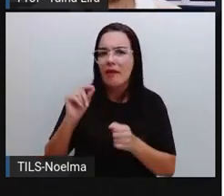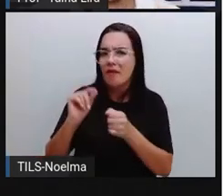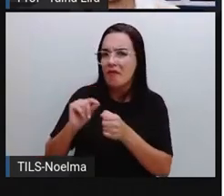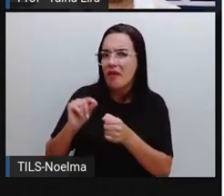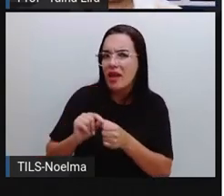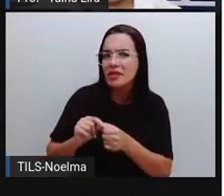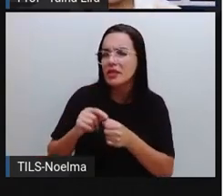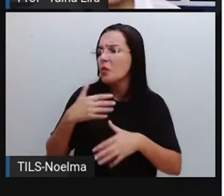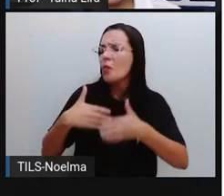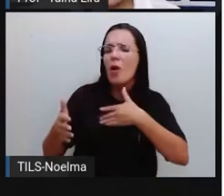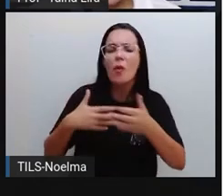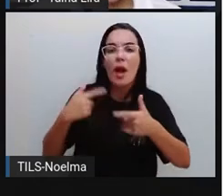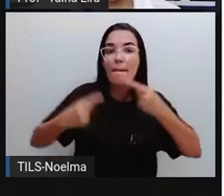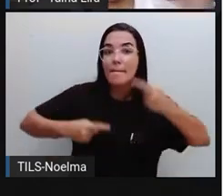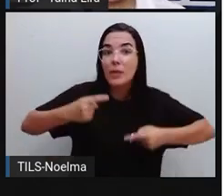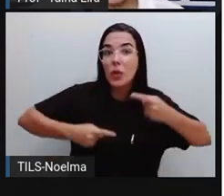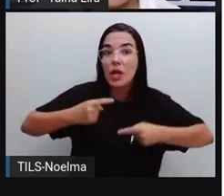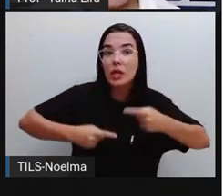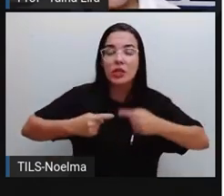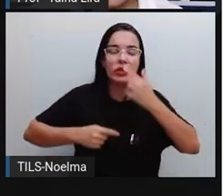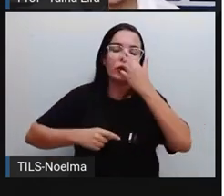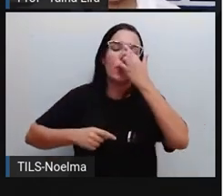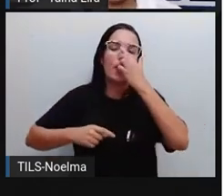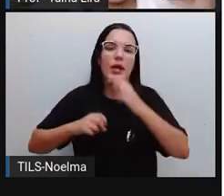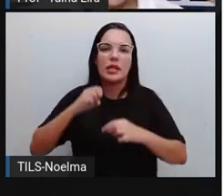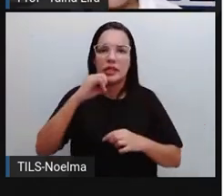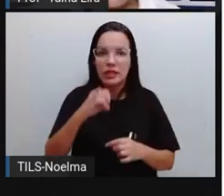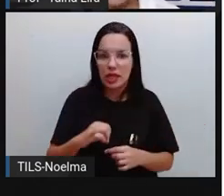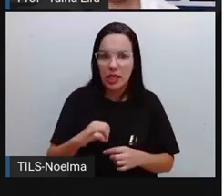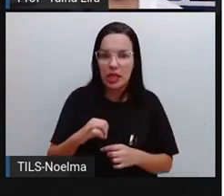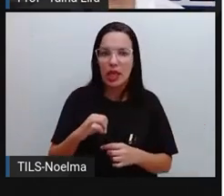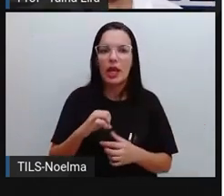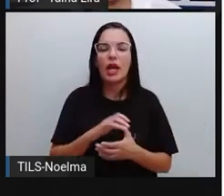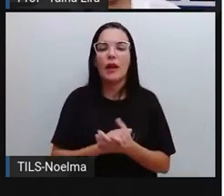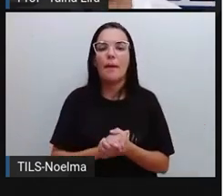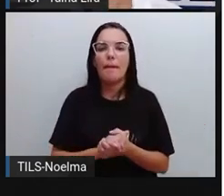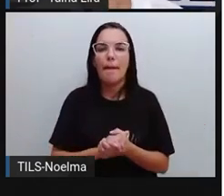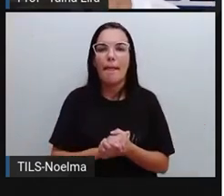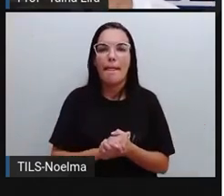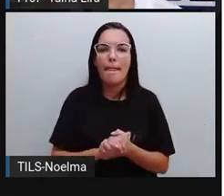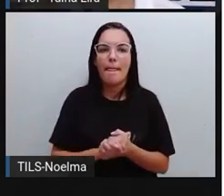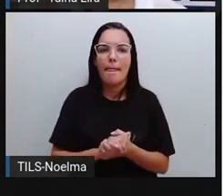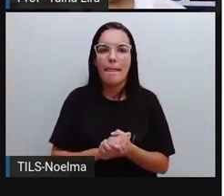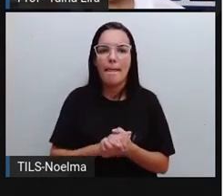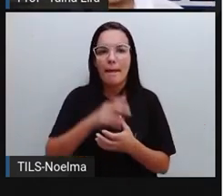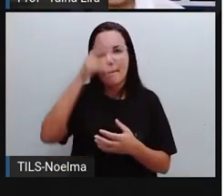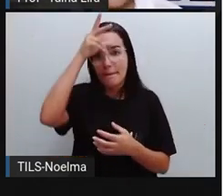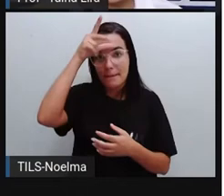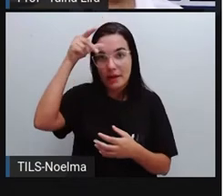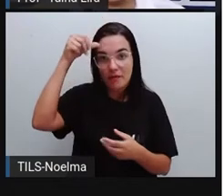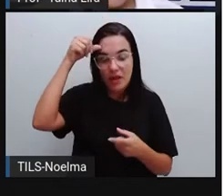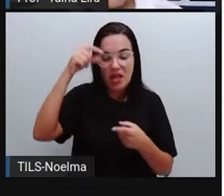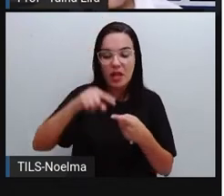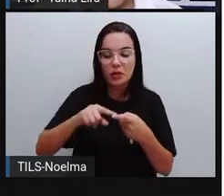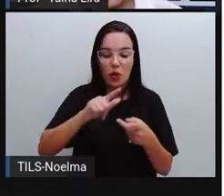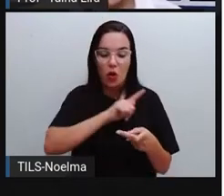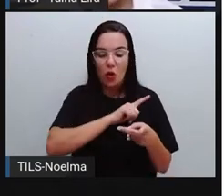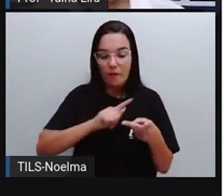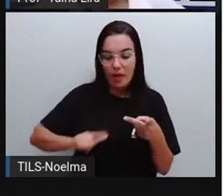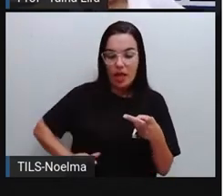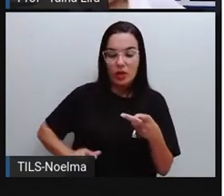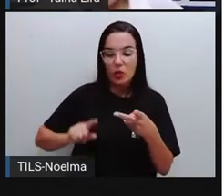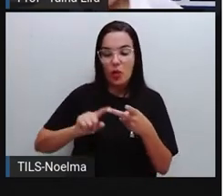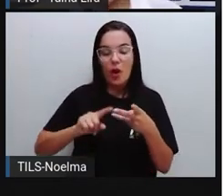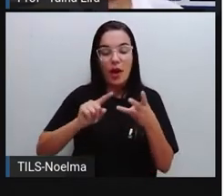cargo do executivo, tá? esfera executiva, então, prefeito, governador e presidente,